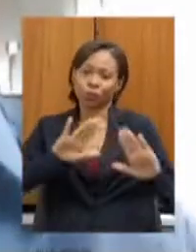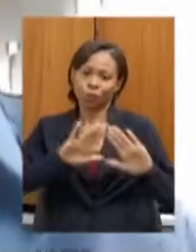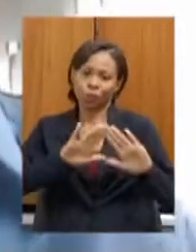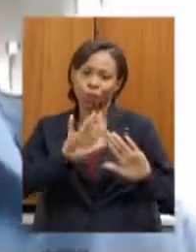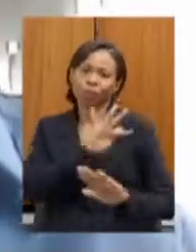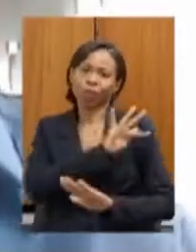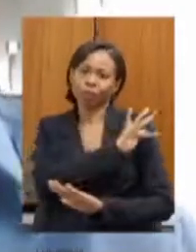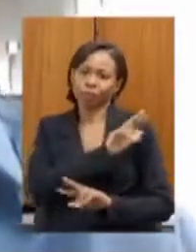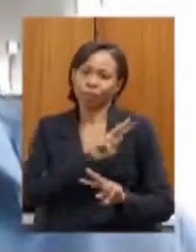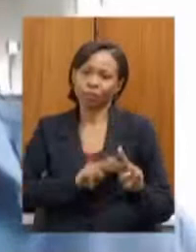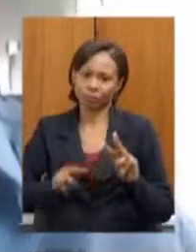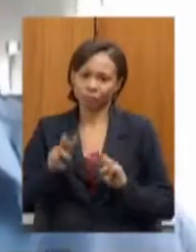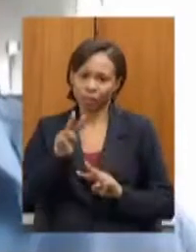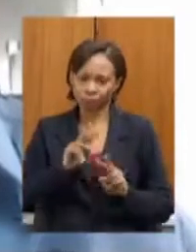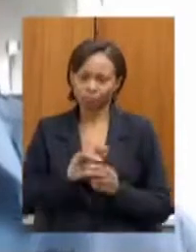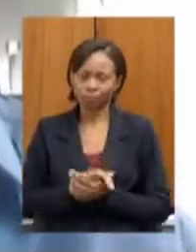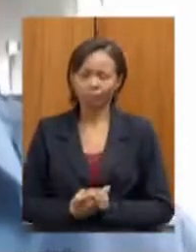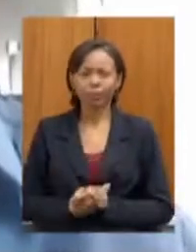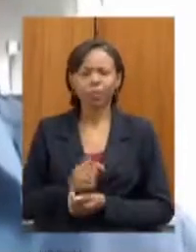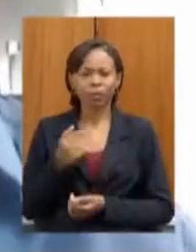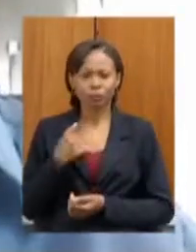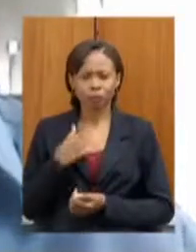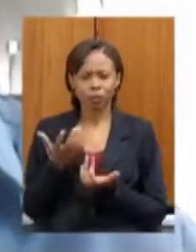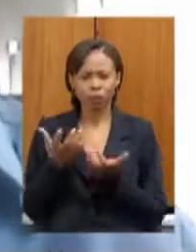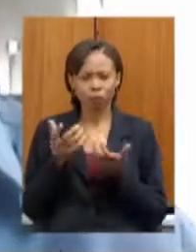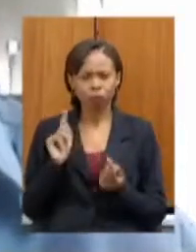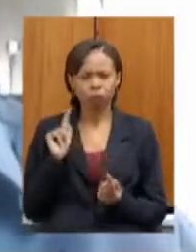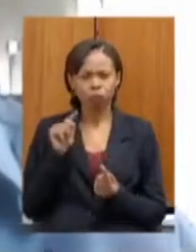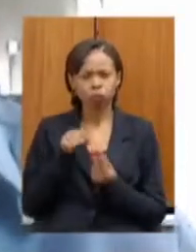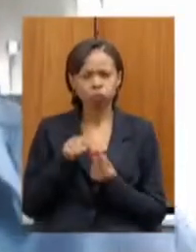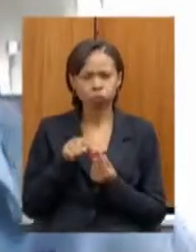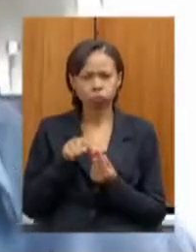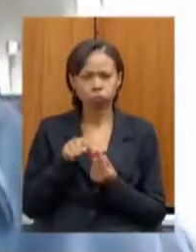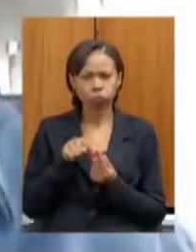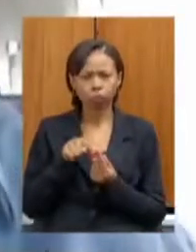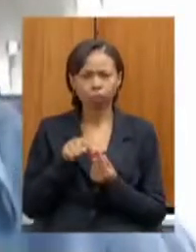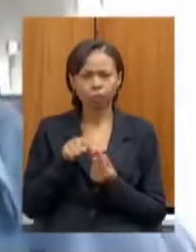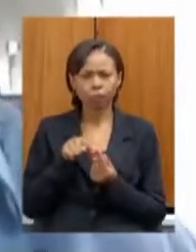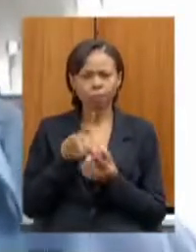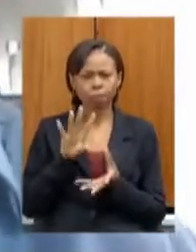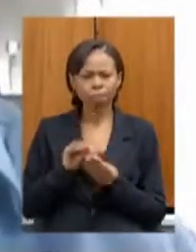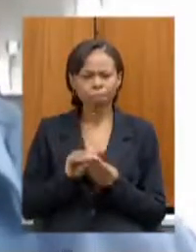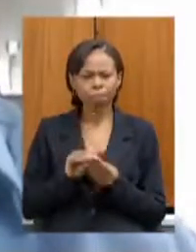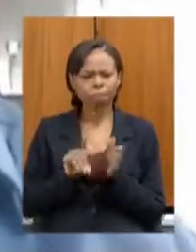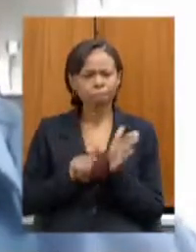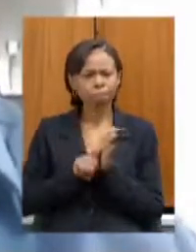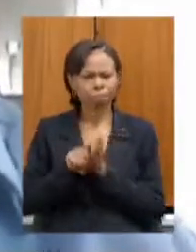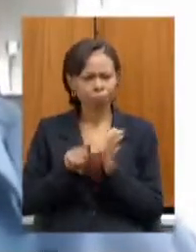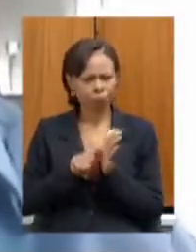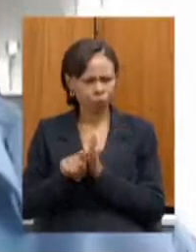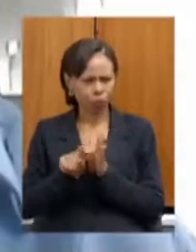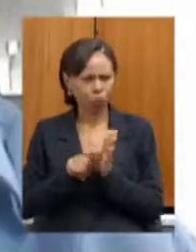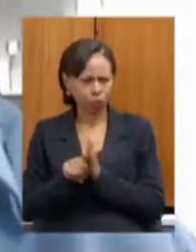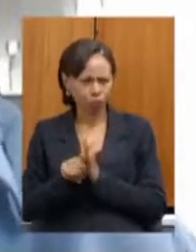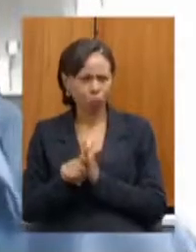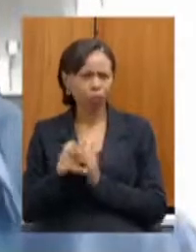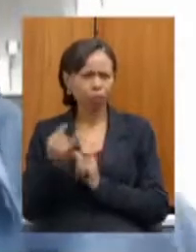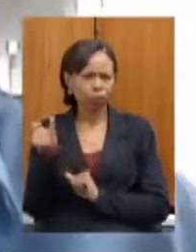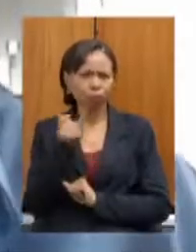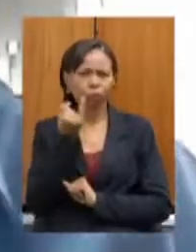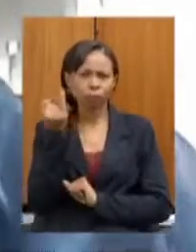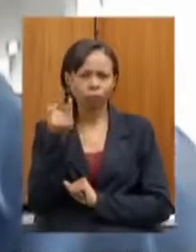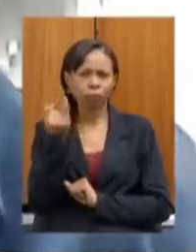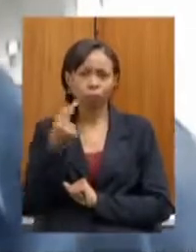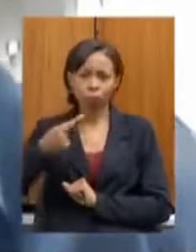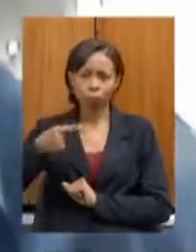Eu quero ser secretário bem objetivo com algumas perguntas que é extremamente importante para a